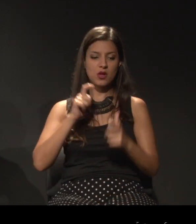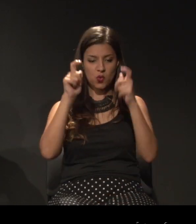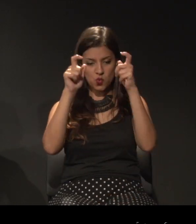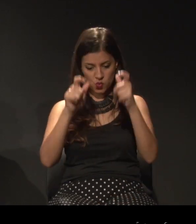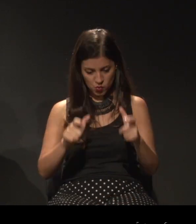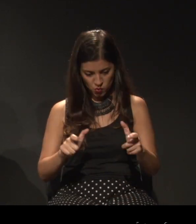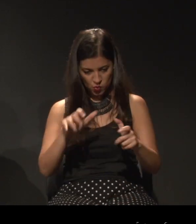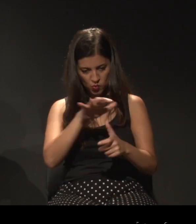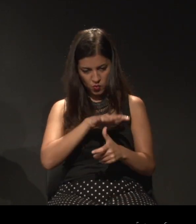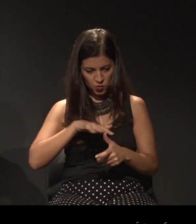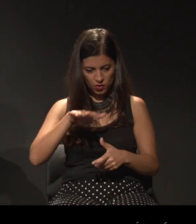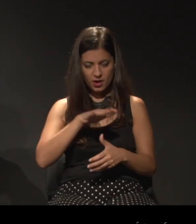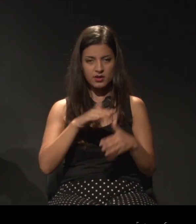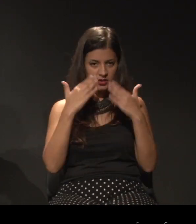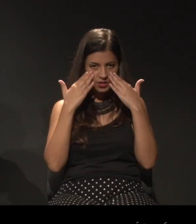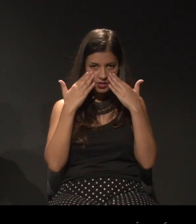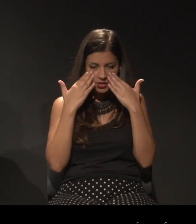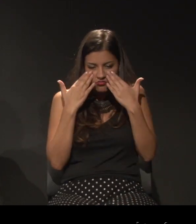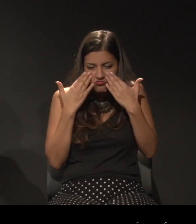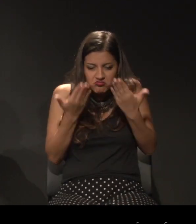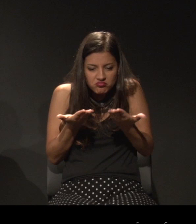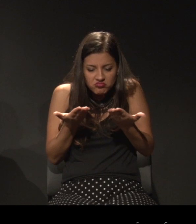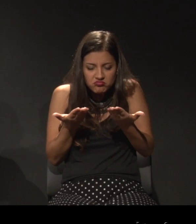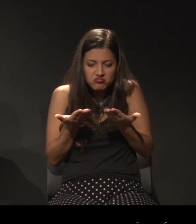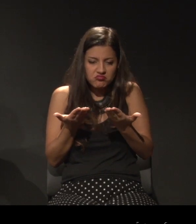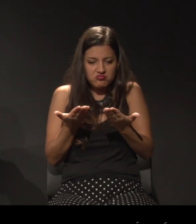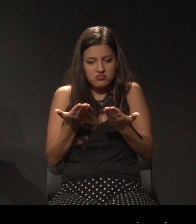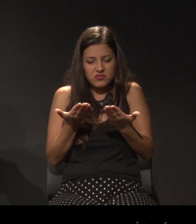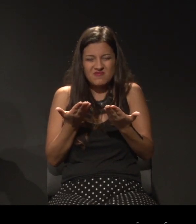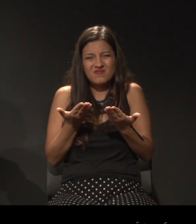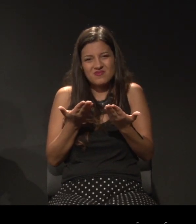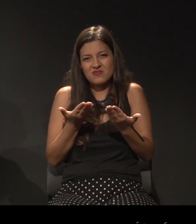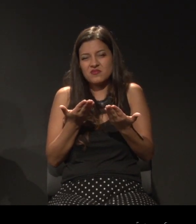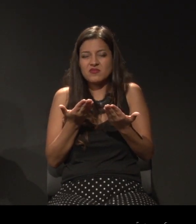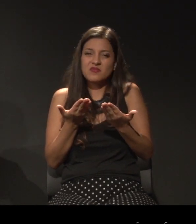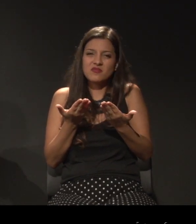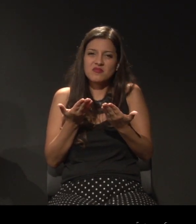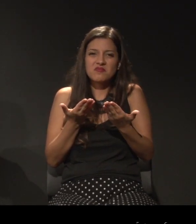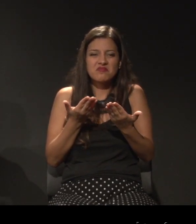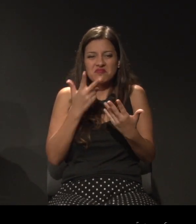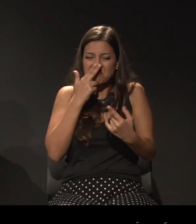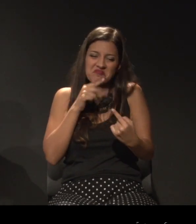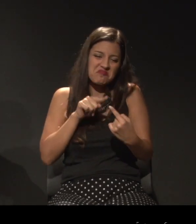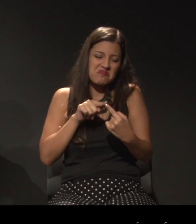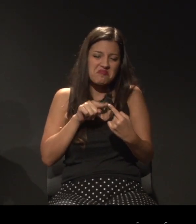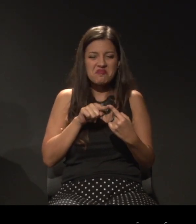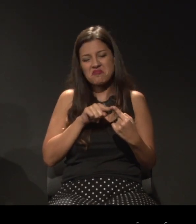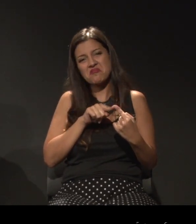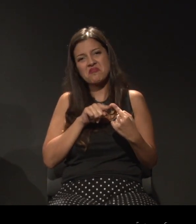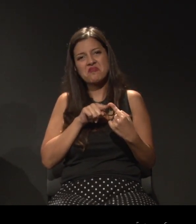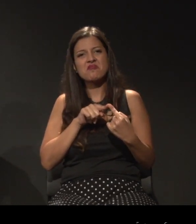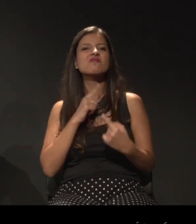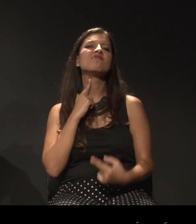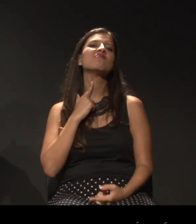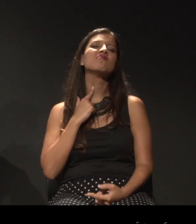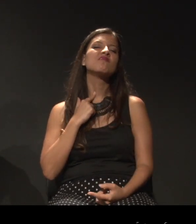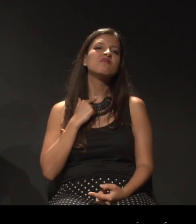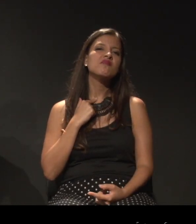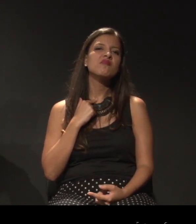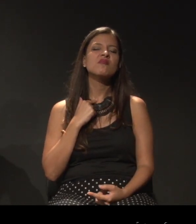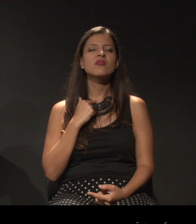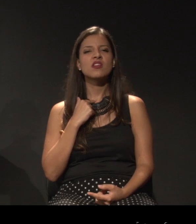estético que é próximo de um desejo,